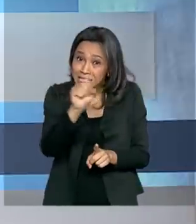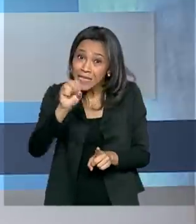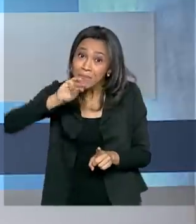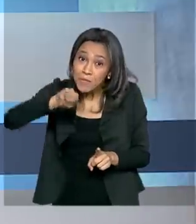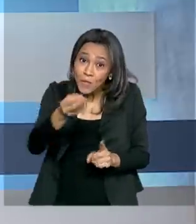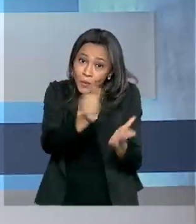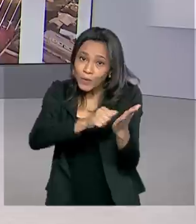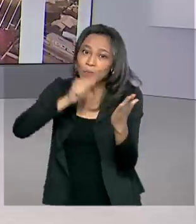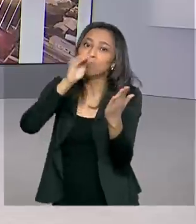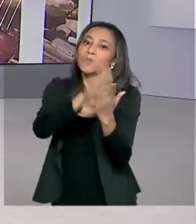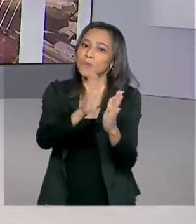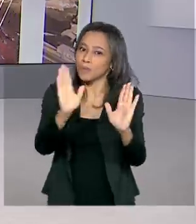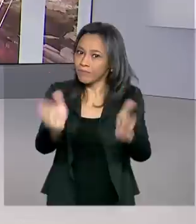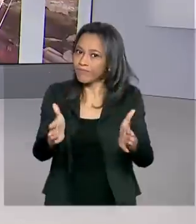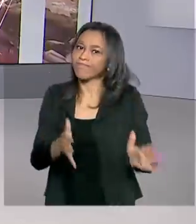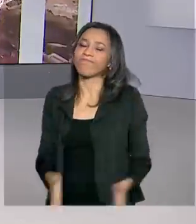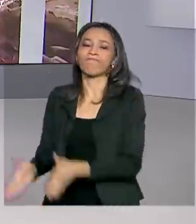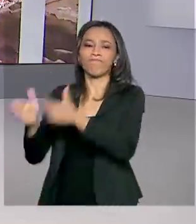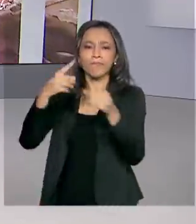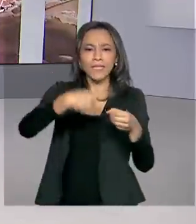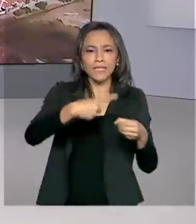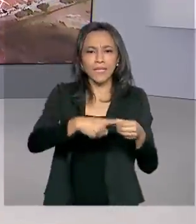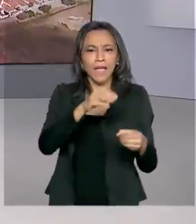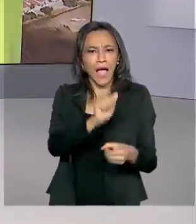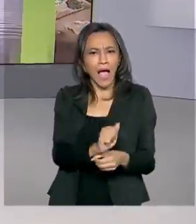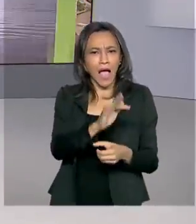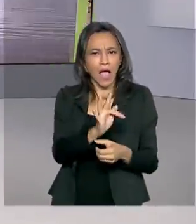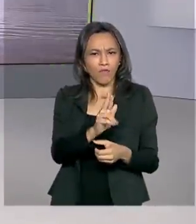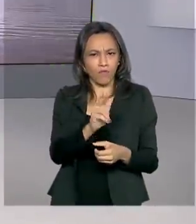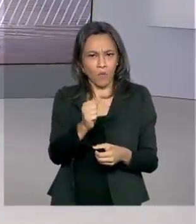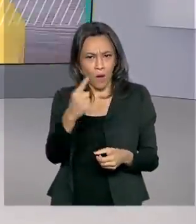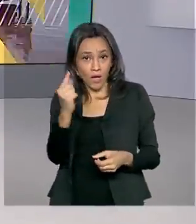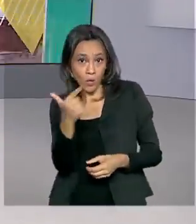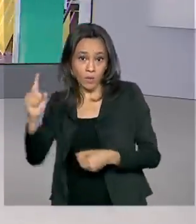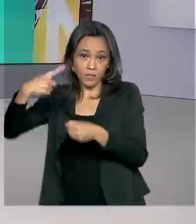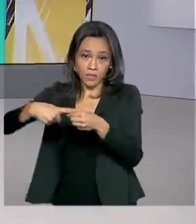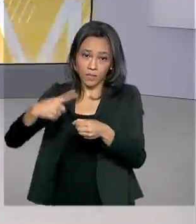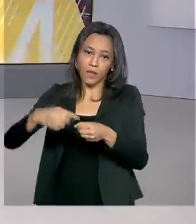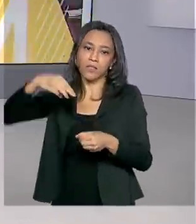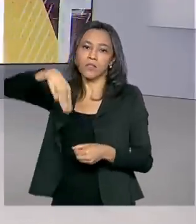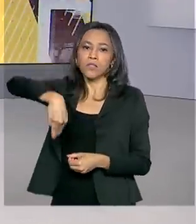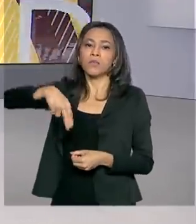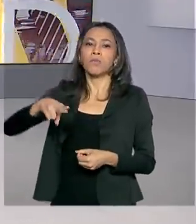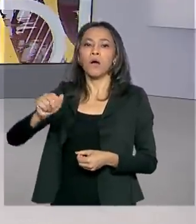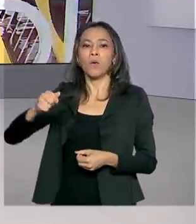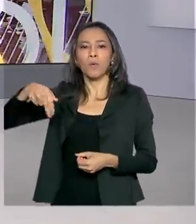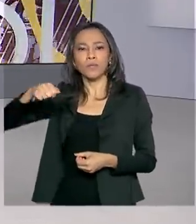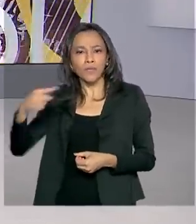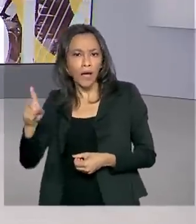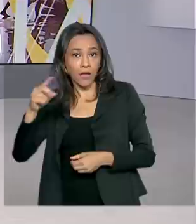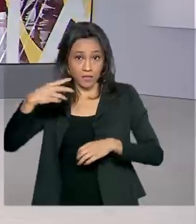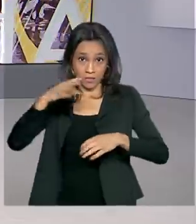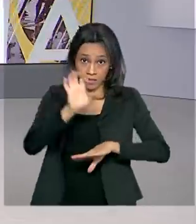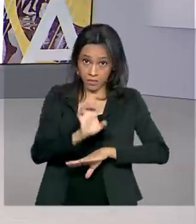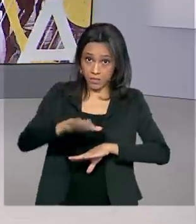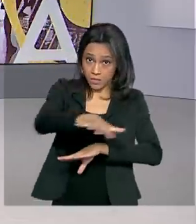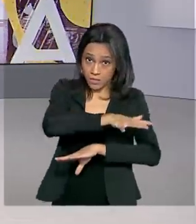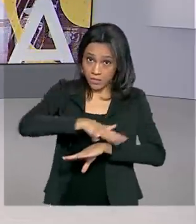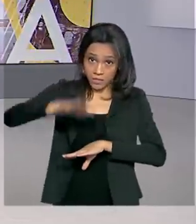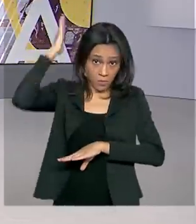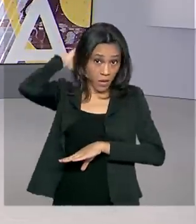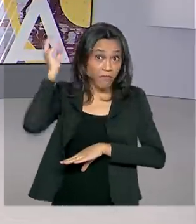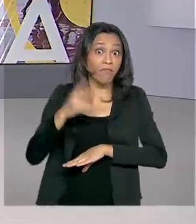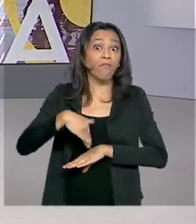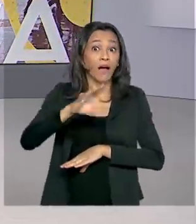em multas. As cidades de Afuá e Muaná, no Pará, vão receber mais de 16 mil cestas básicas.